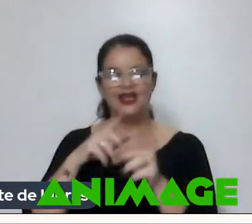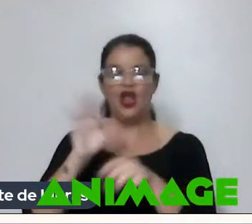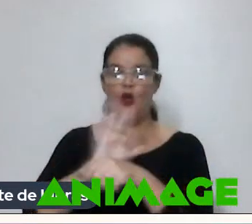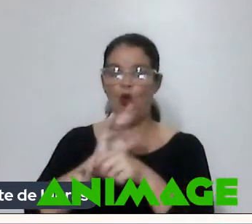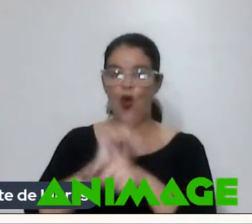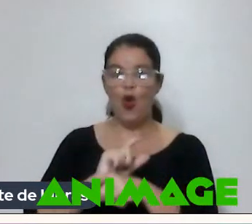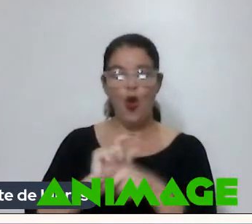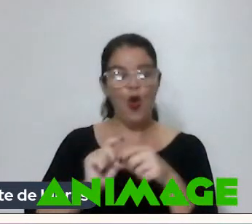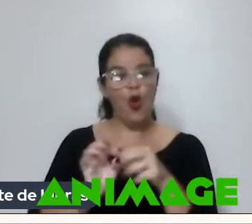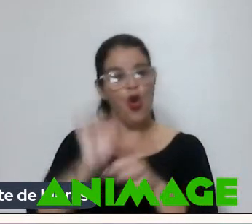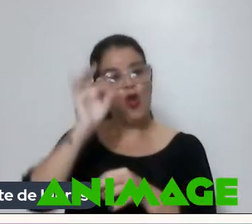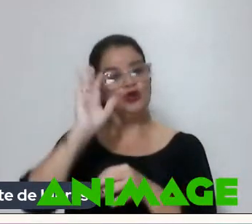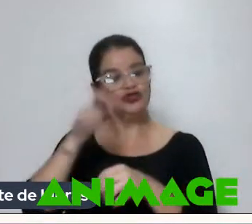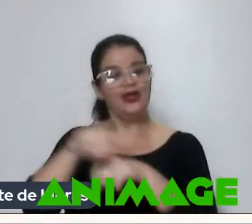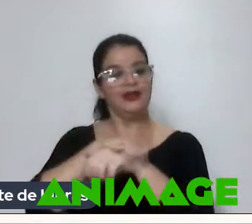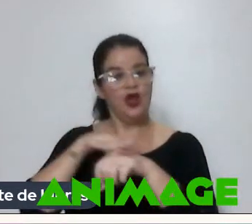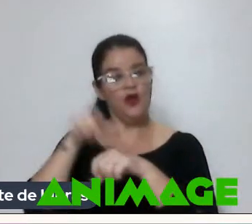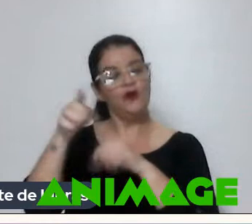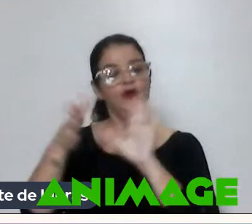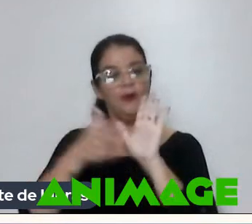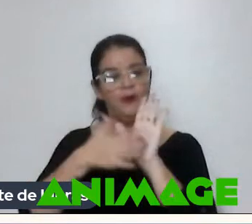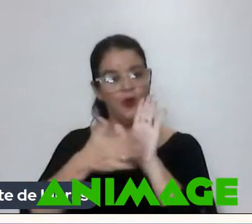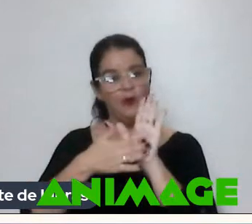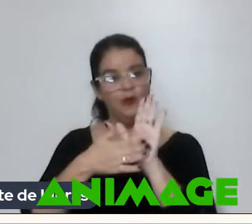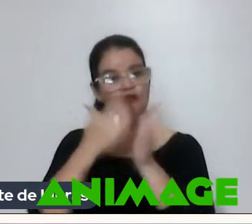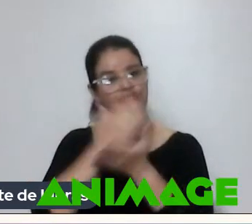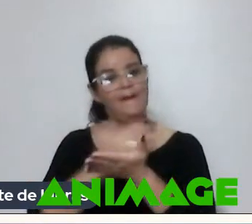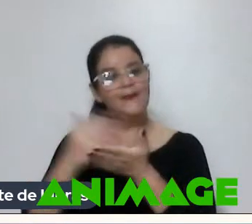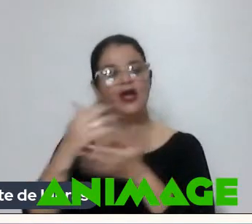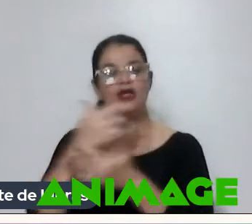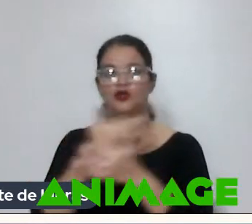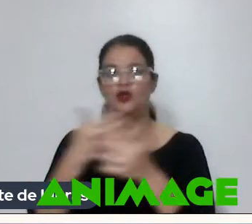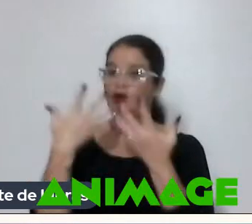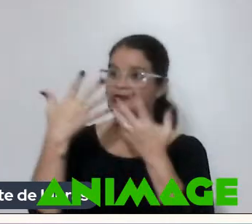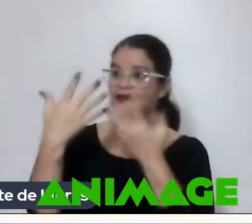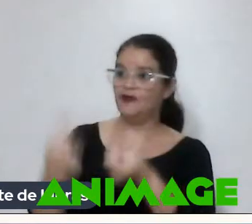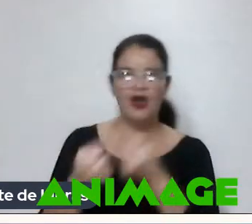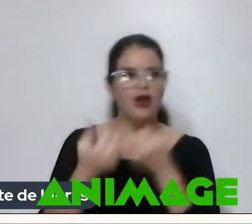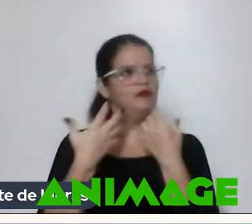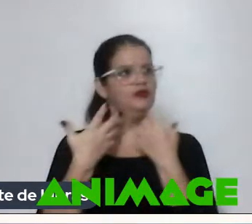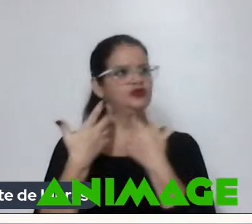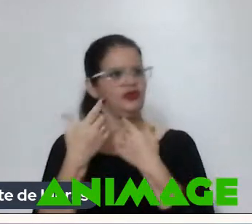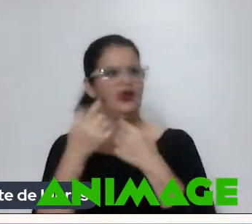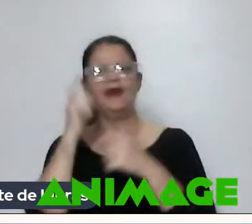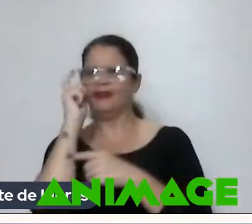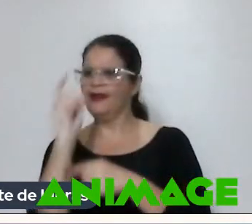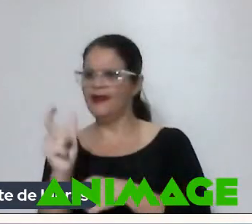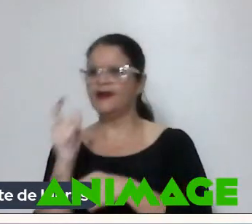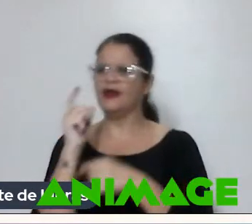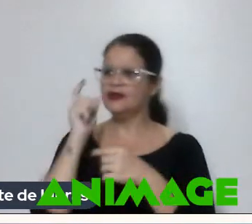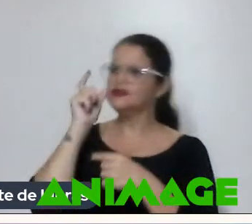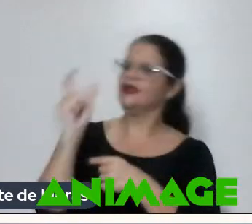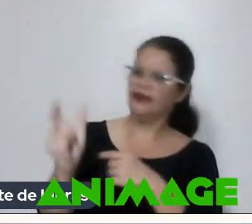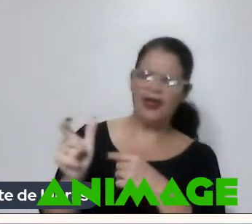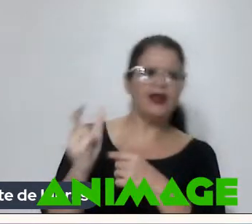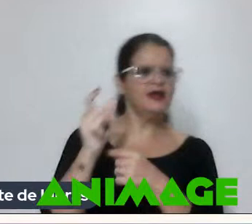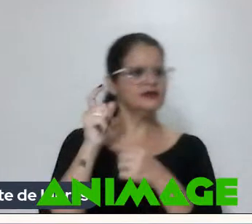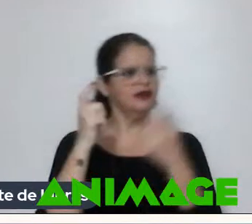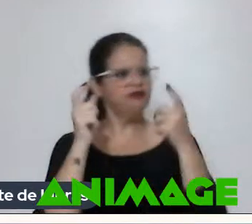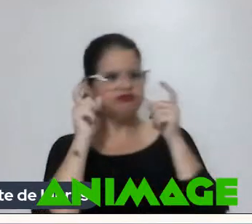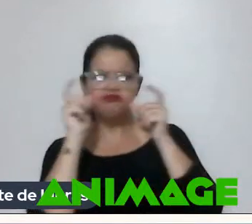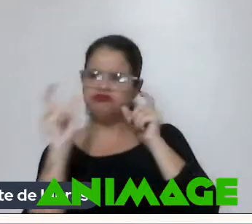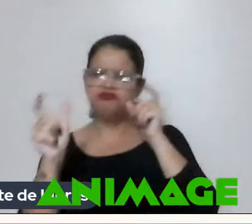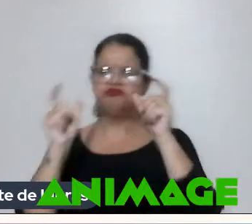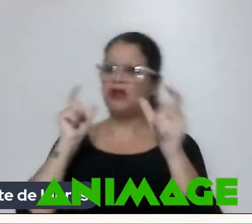tinha Nessa conversa Com a Angeli Que ele propôs Que partiu ali De uma coisa Vamos aí Você não interessa Interessa A gente acabou